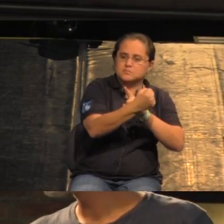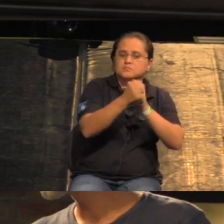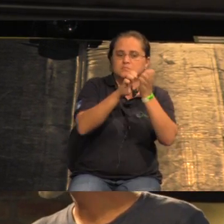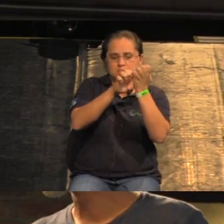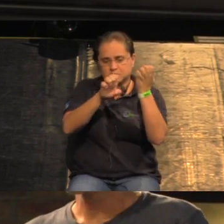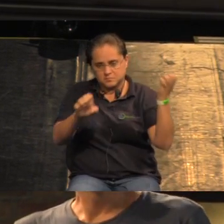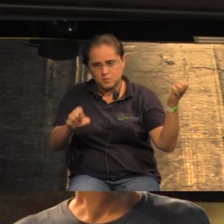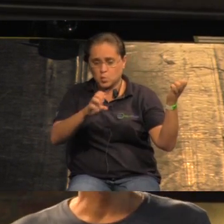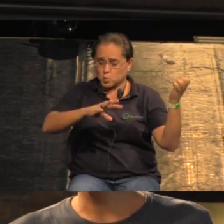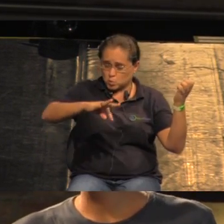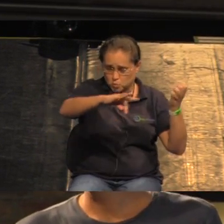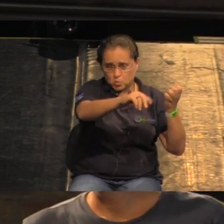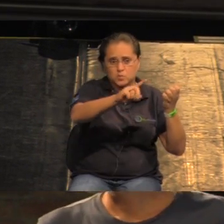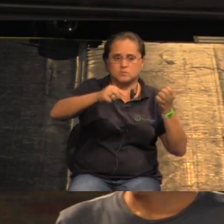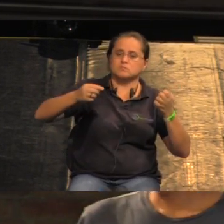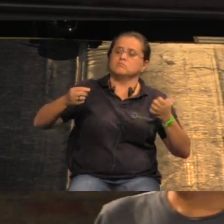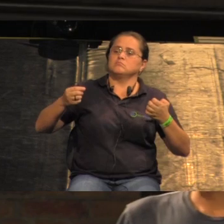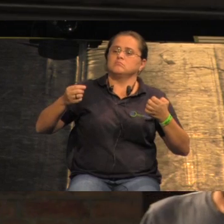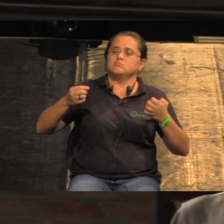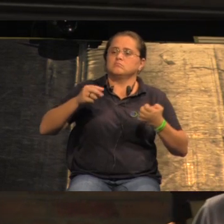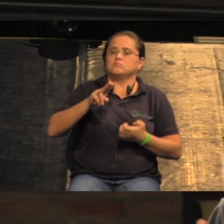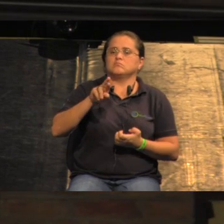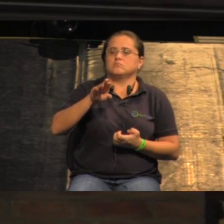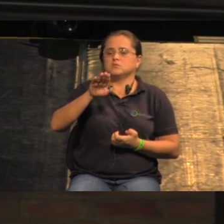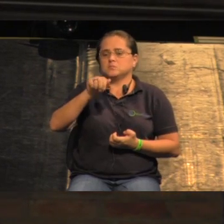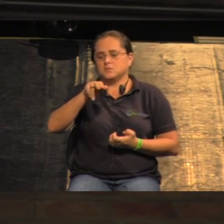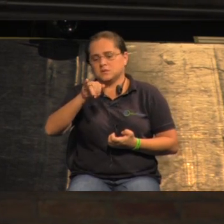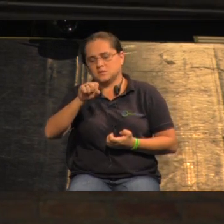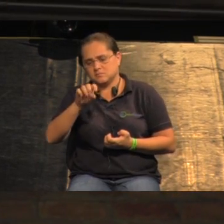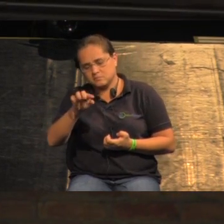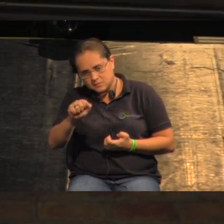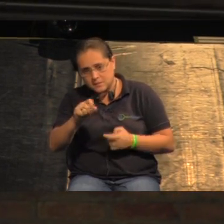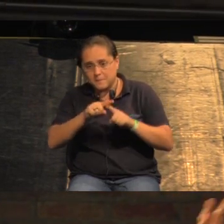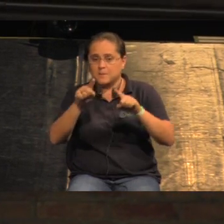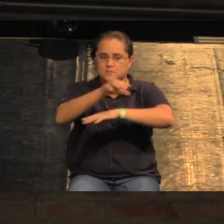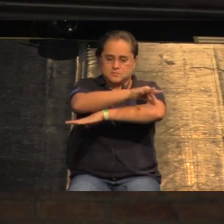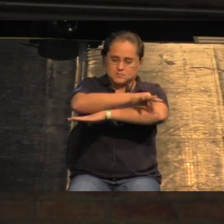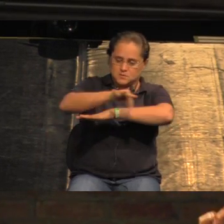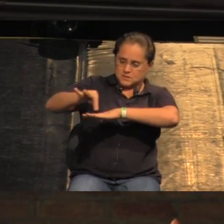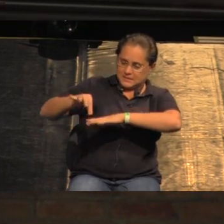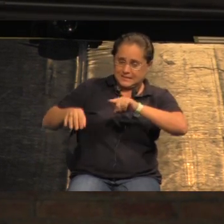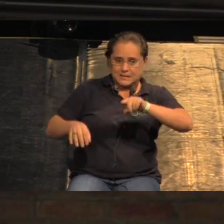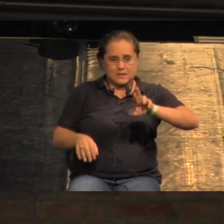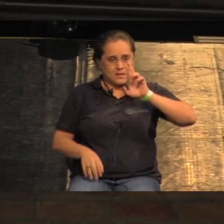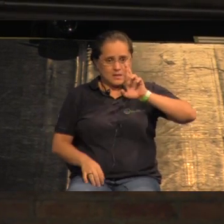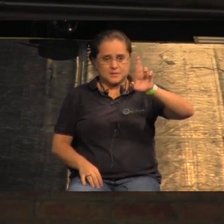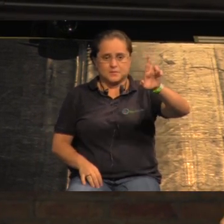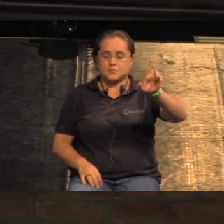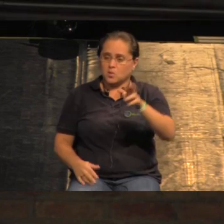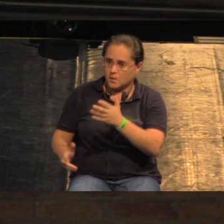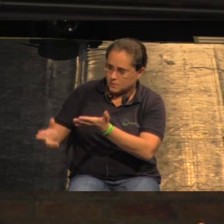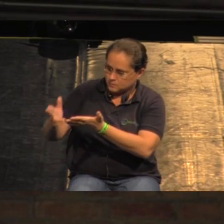São todos urbanistas. O arquiteto é o urbanista que é responsável por desenhar